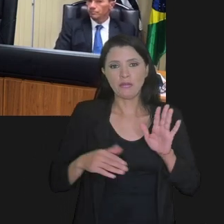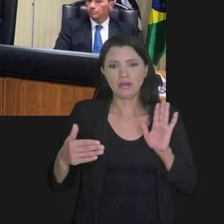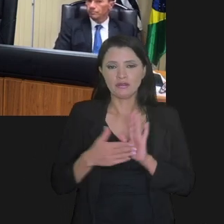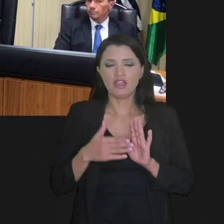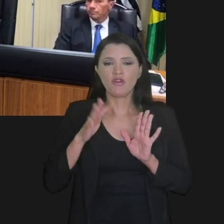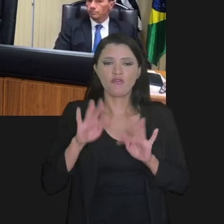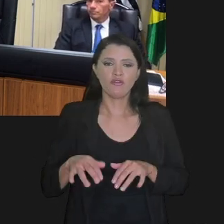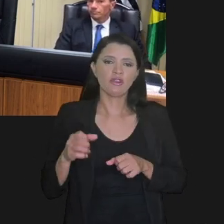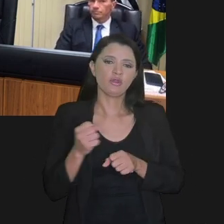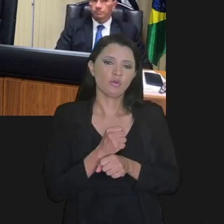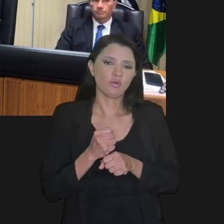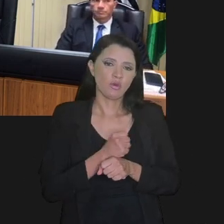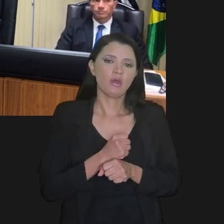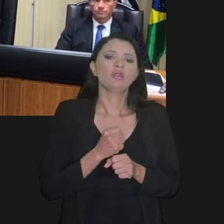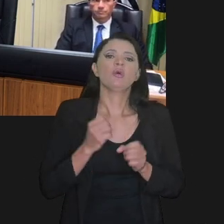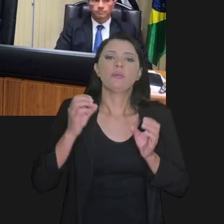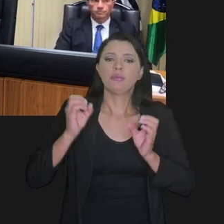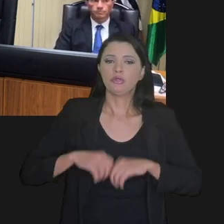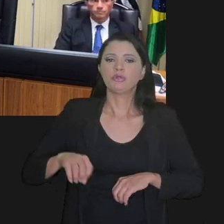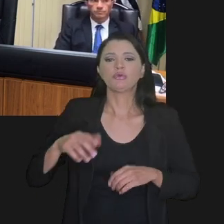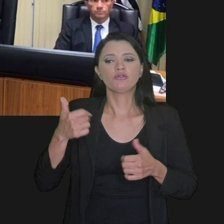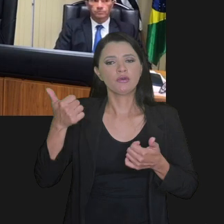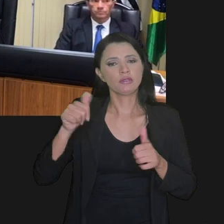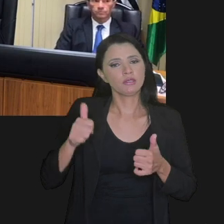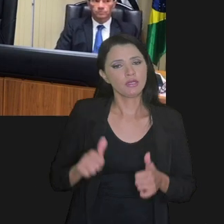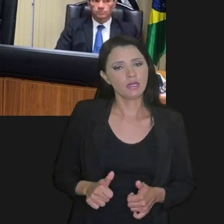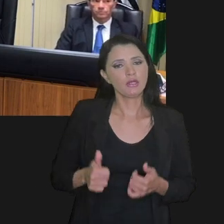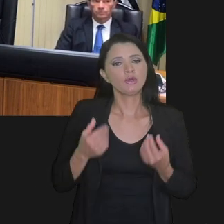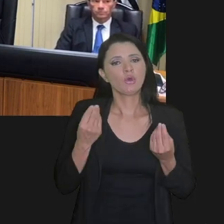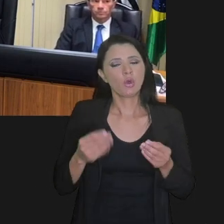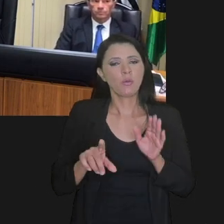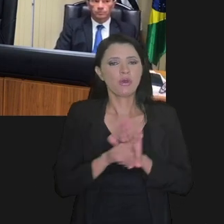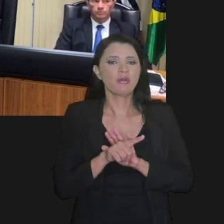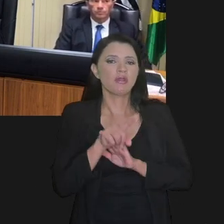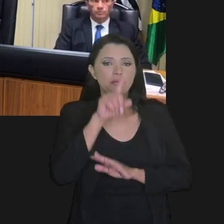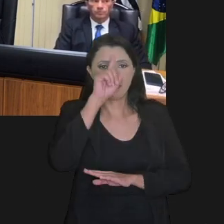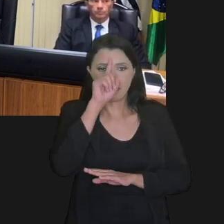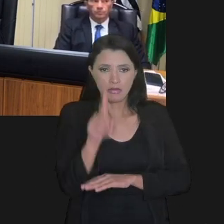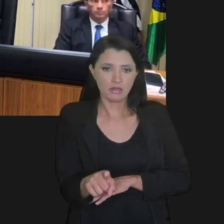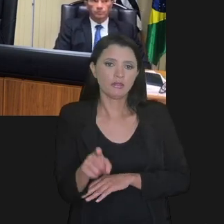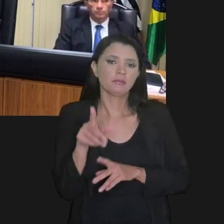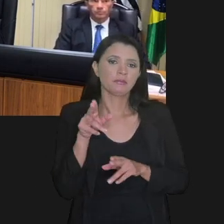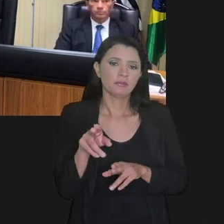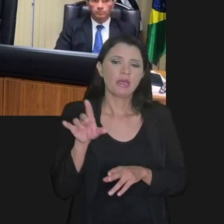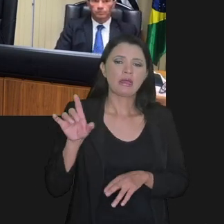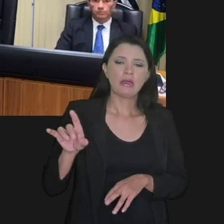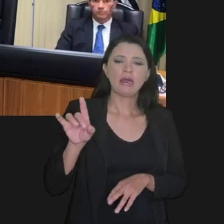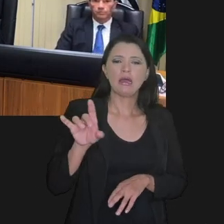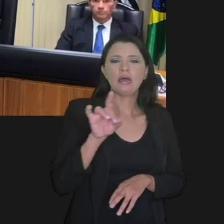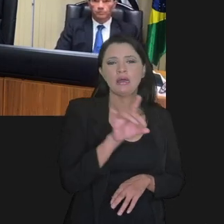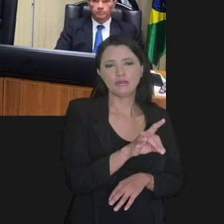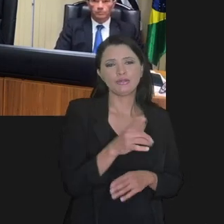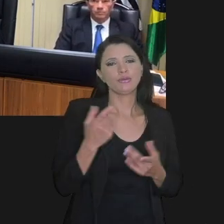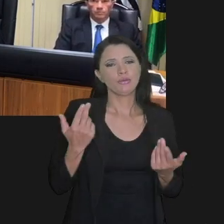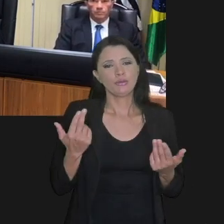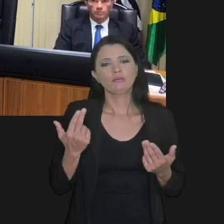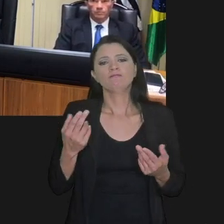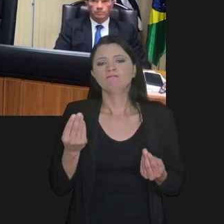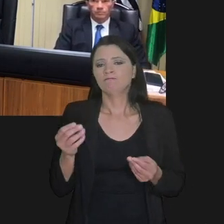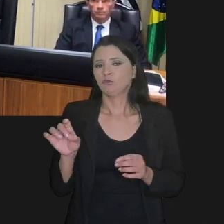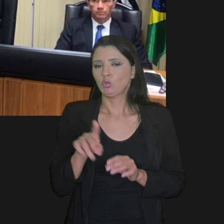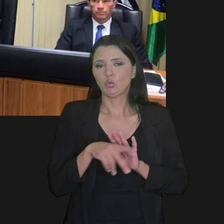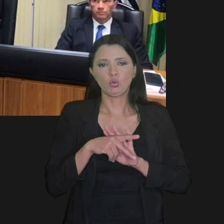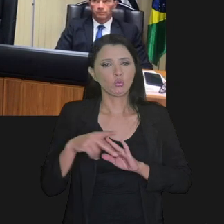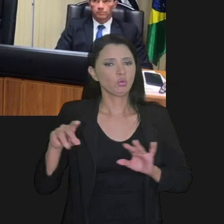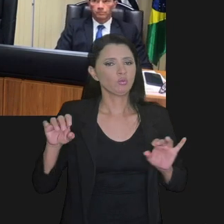encerrado este programa que vai até o fim do ano, uso de prejuízo vai passar a ser analisado como a lei determina caso a caso